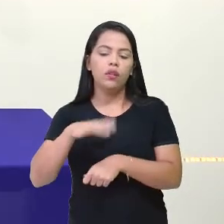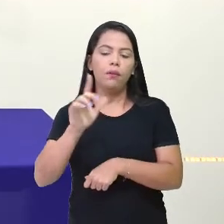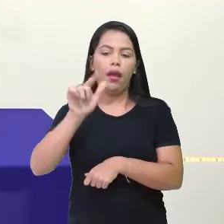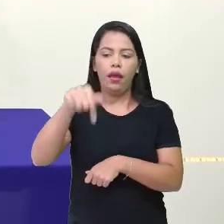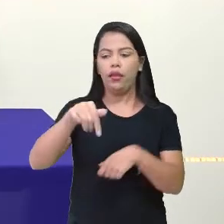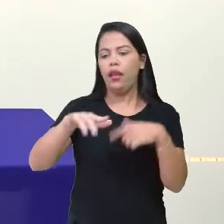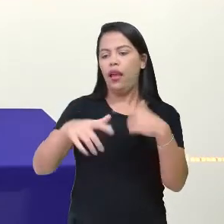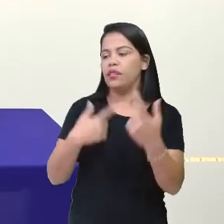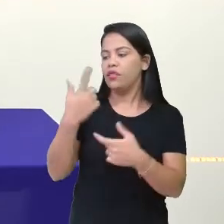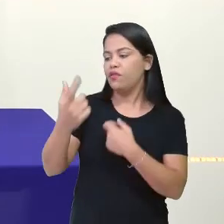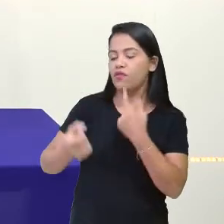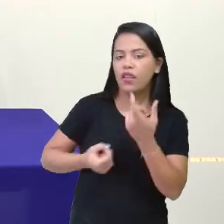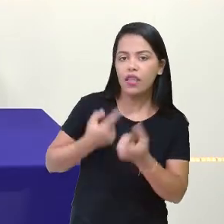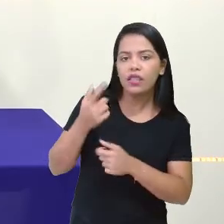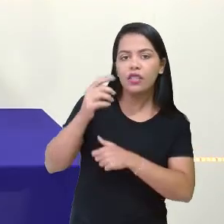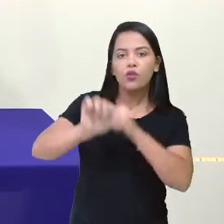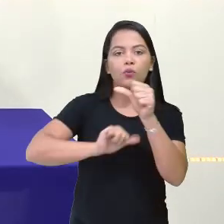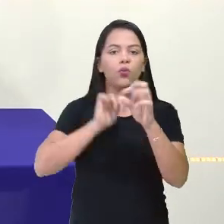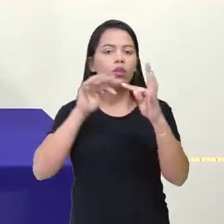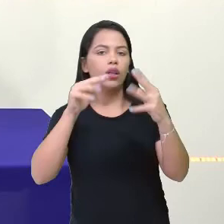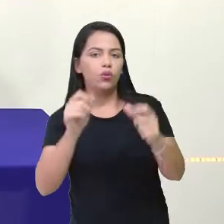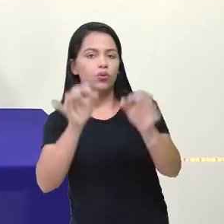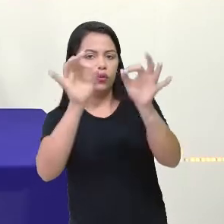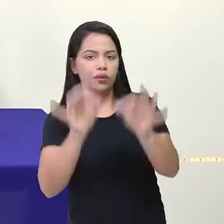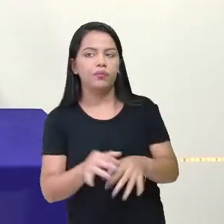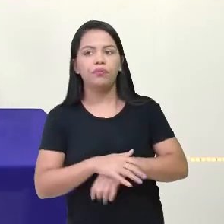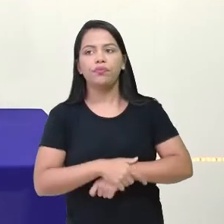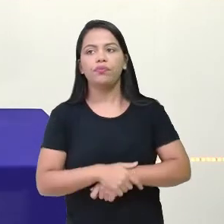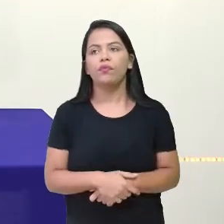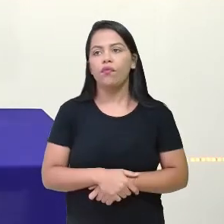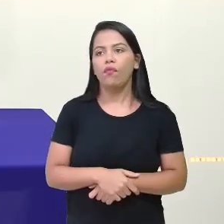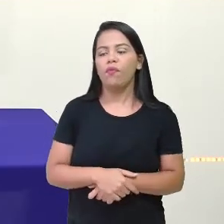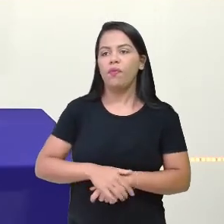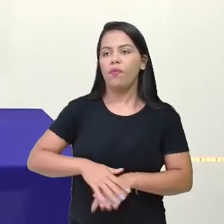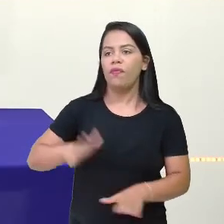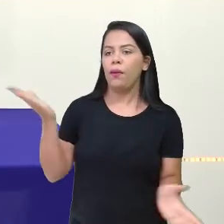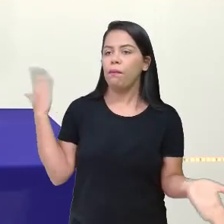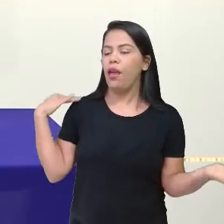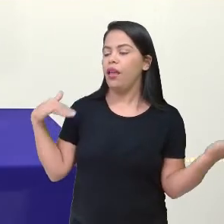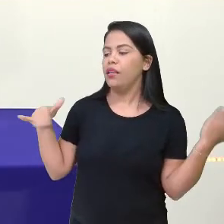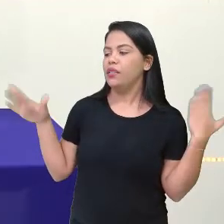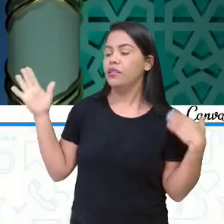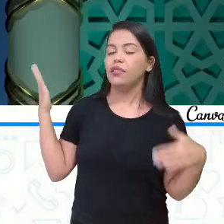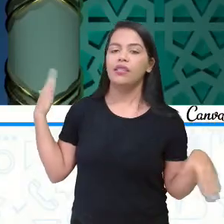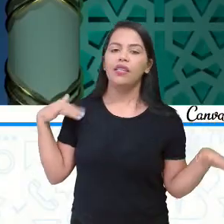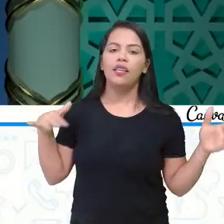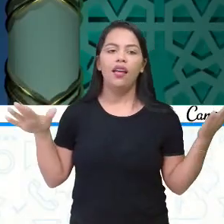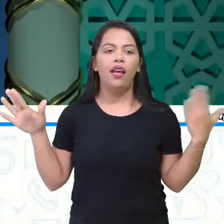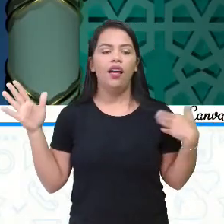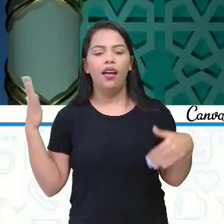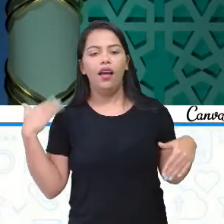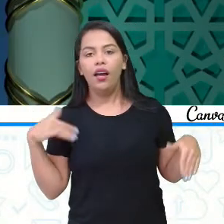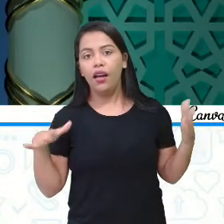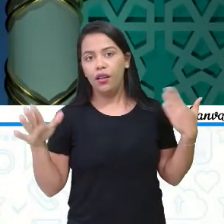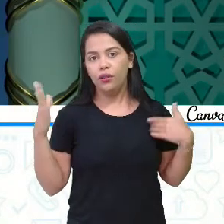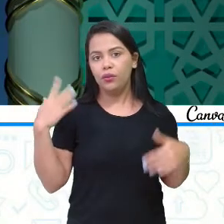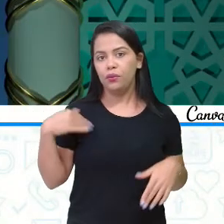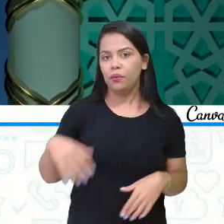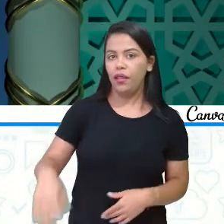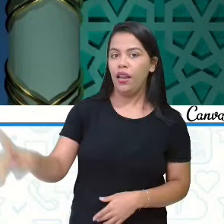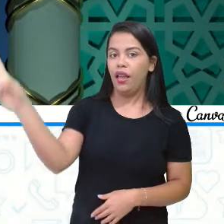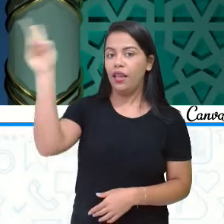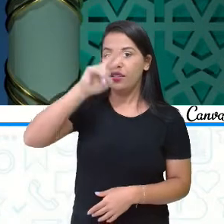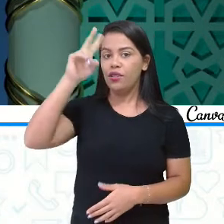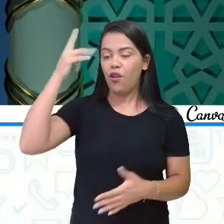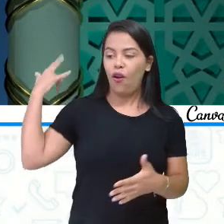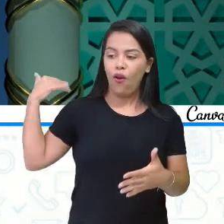falar para outro idioma. Pois é. Aí não tem isso não. Passeando pela história, a gente vai entrar aí, conhecendo um pouquinho